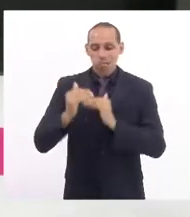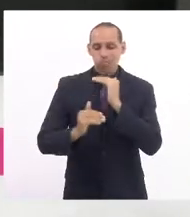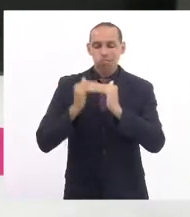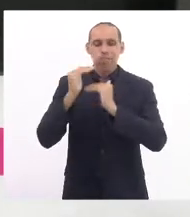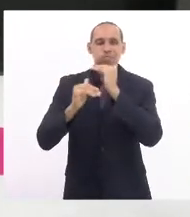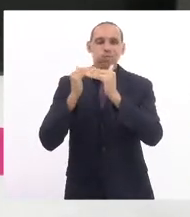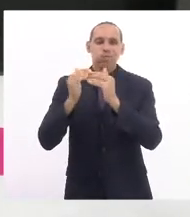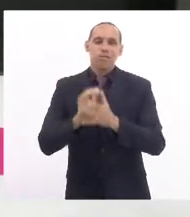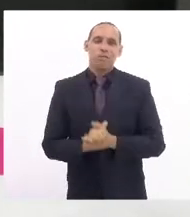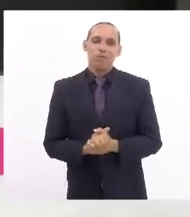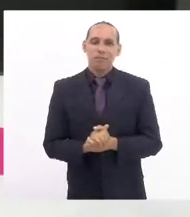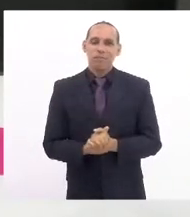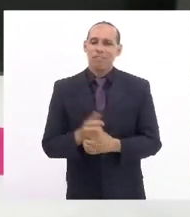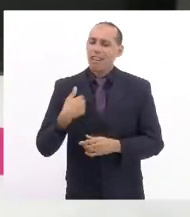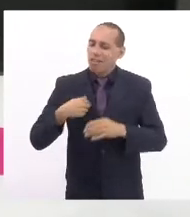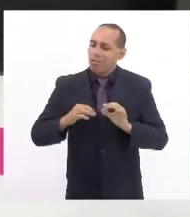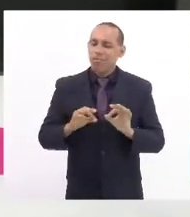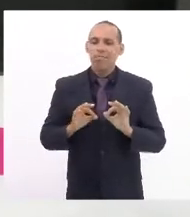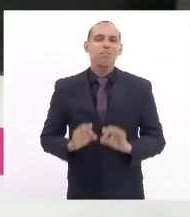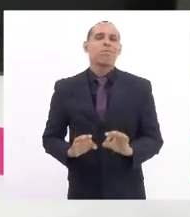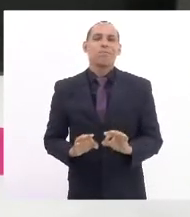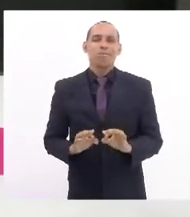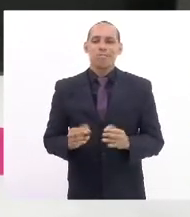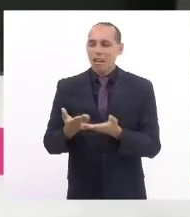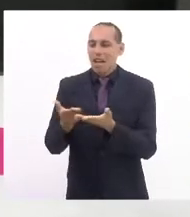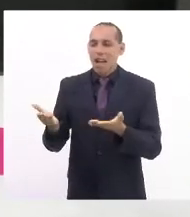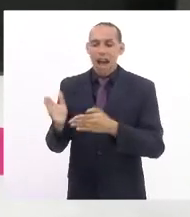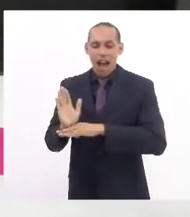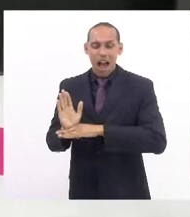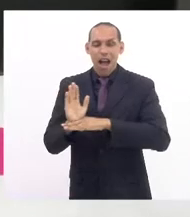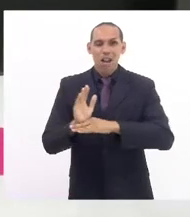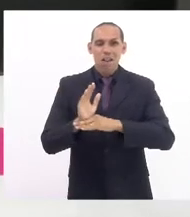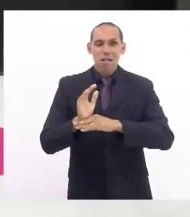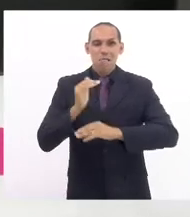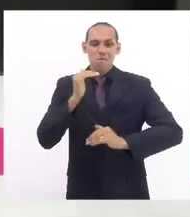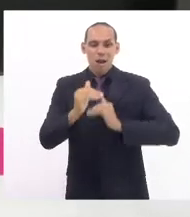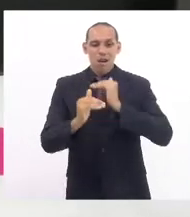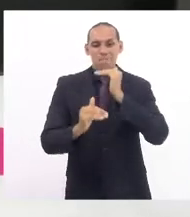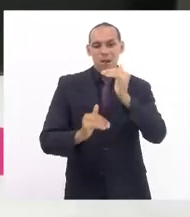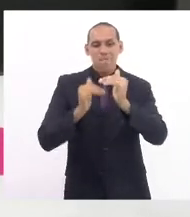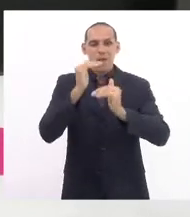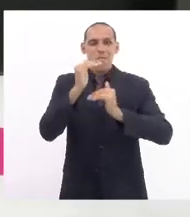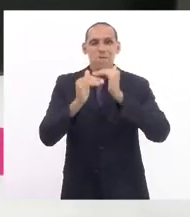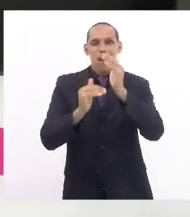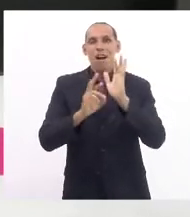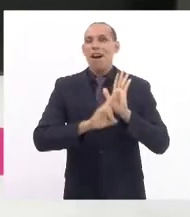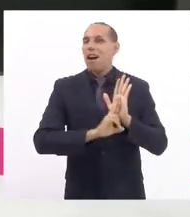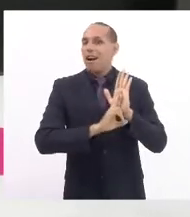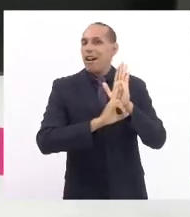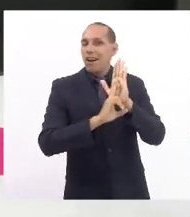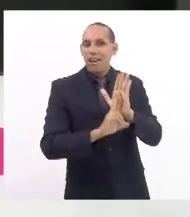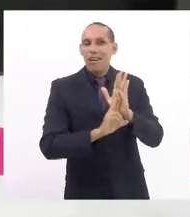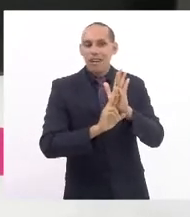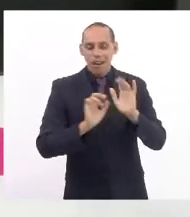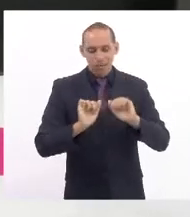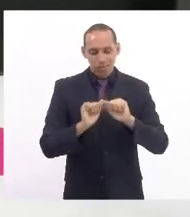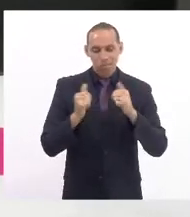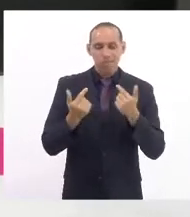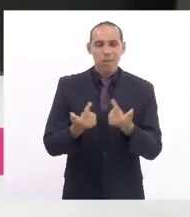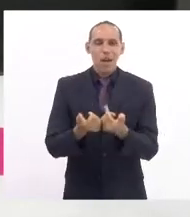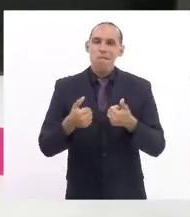que tenho certeza que tem engrandecido muito a representação aqui da Assembleia